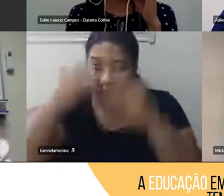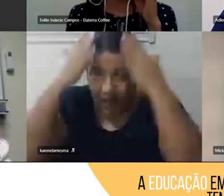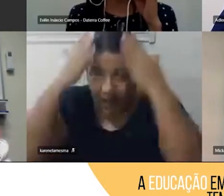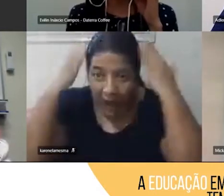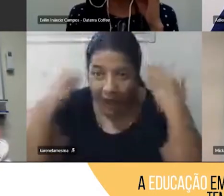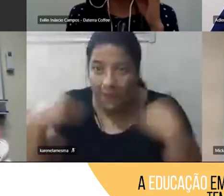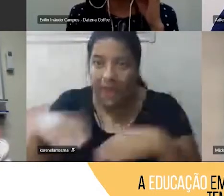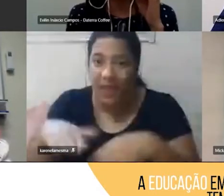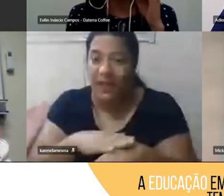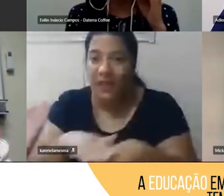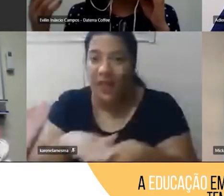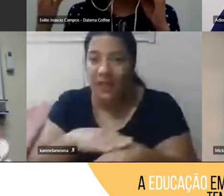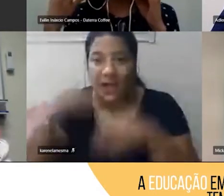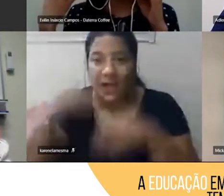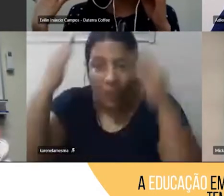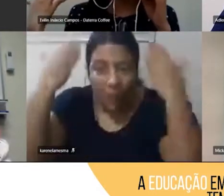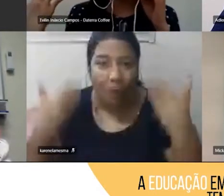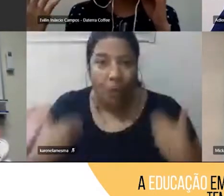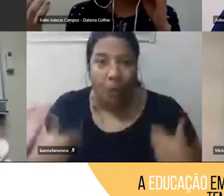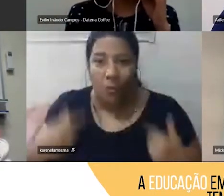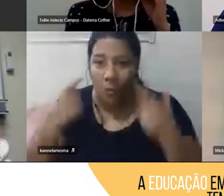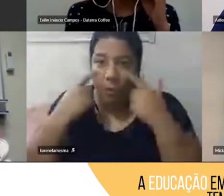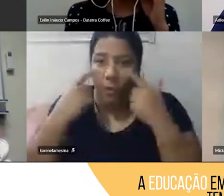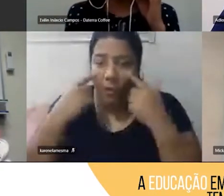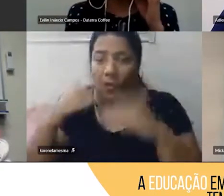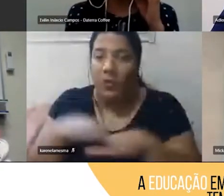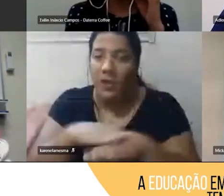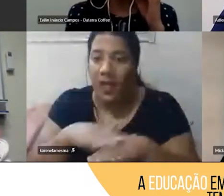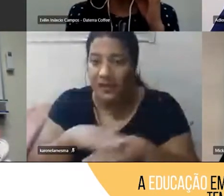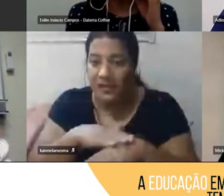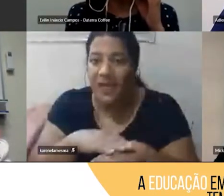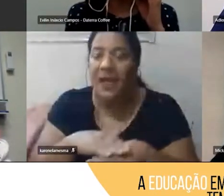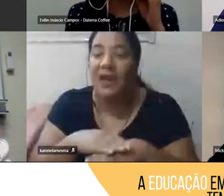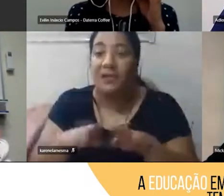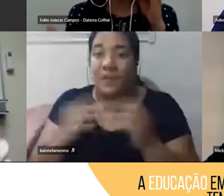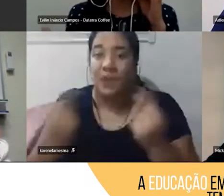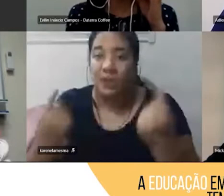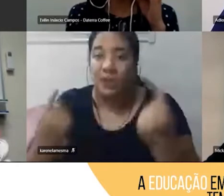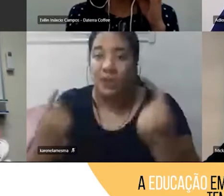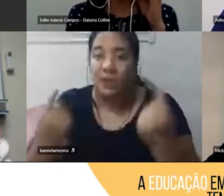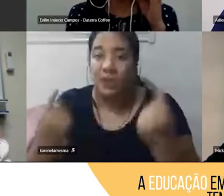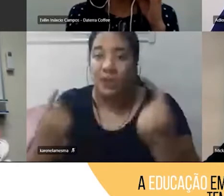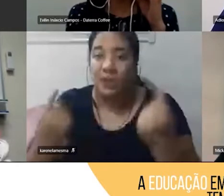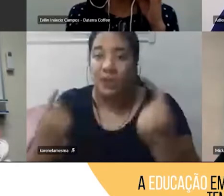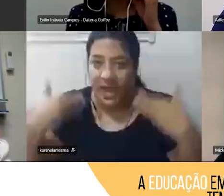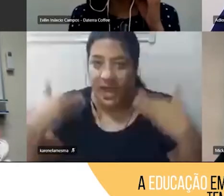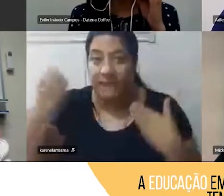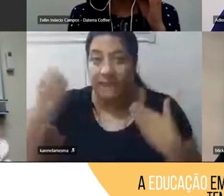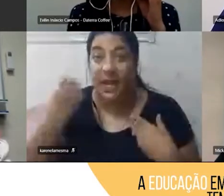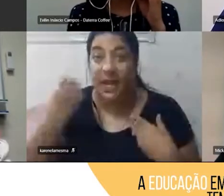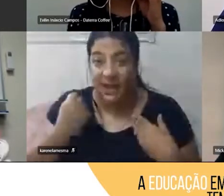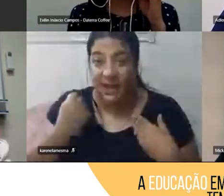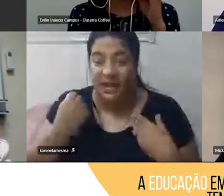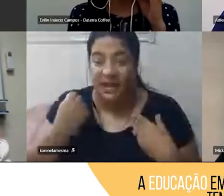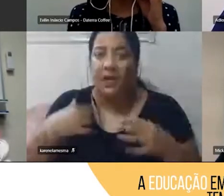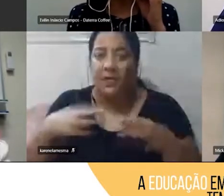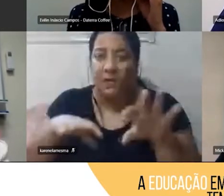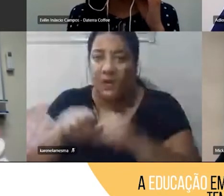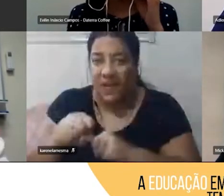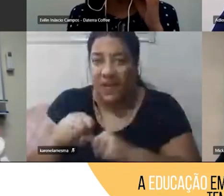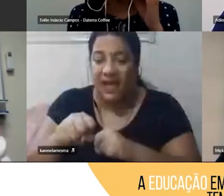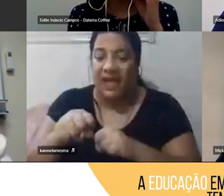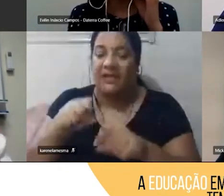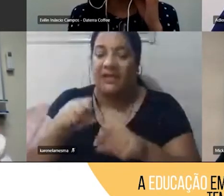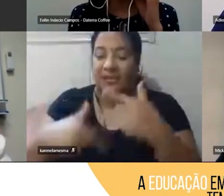longo, tenho olhos castanhos e, ao meu fundo, uma parede branca. Sou formada em serviço social, fui jovem